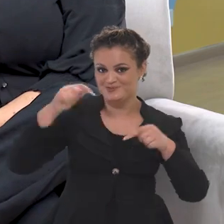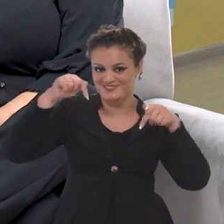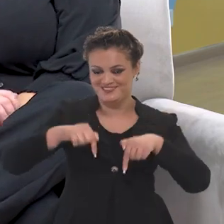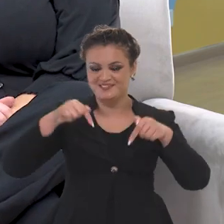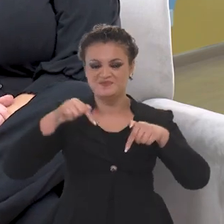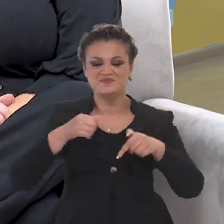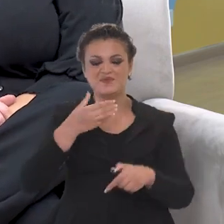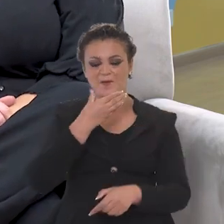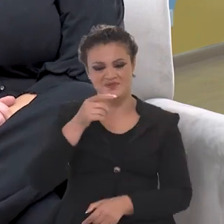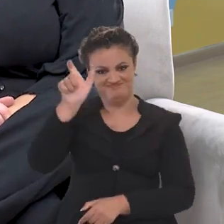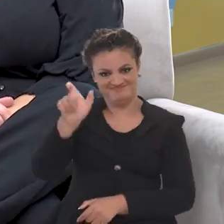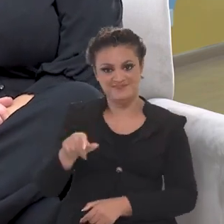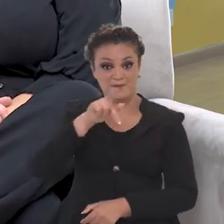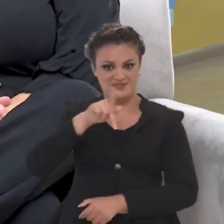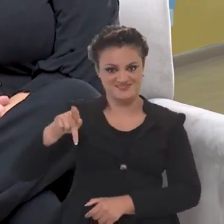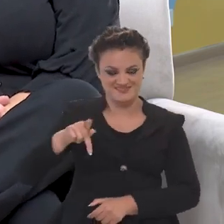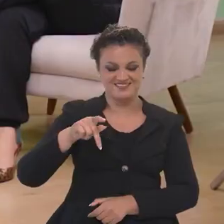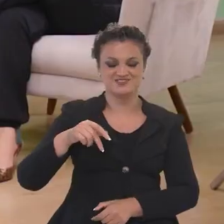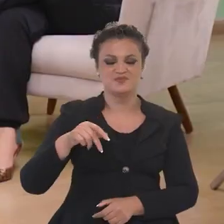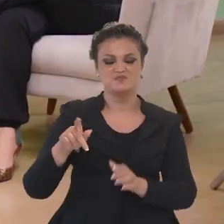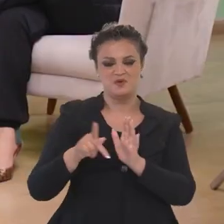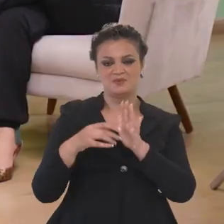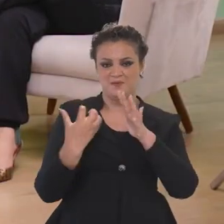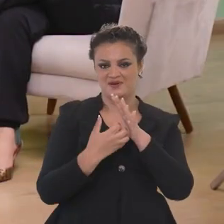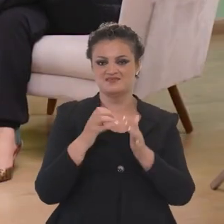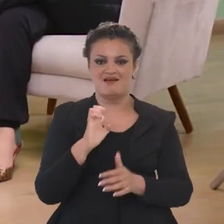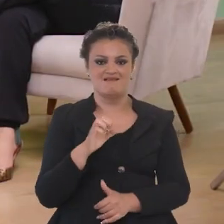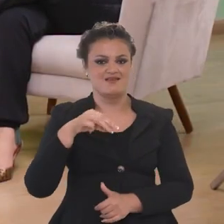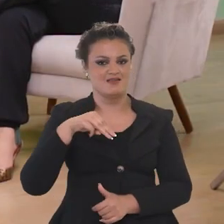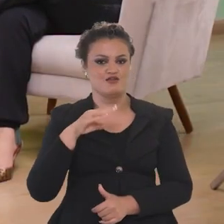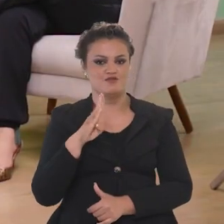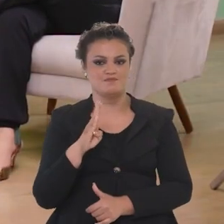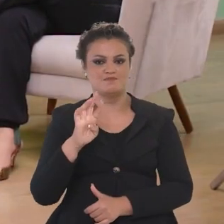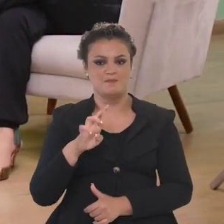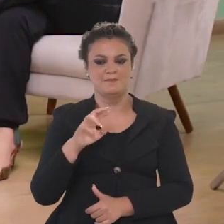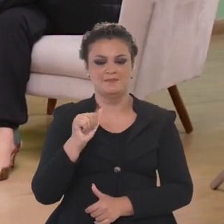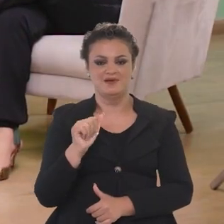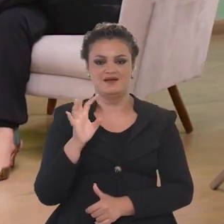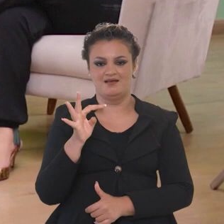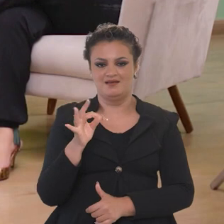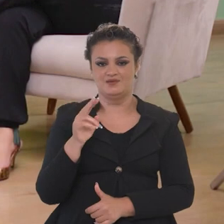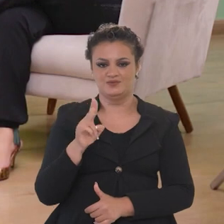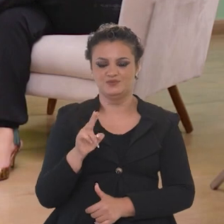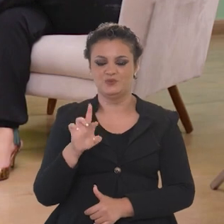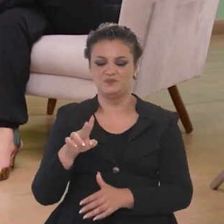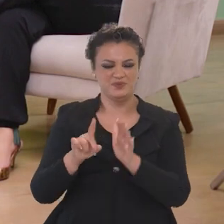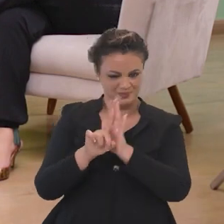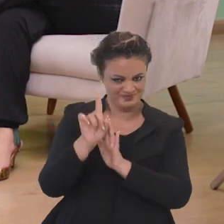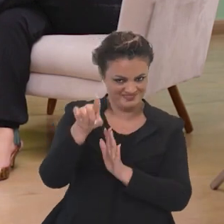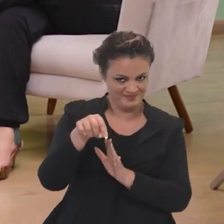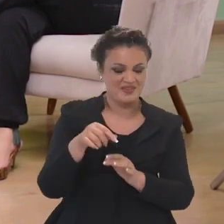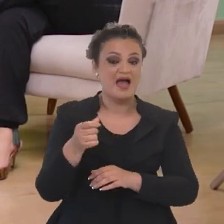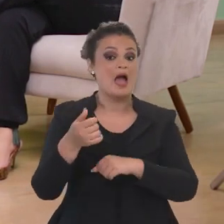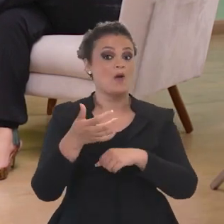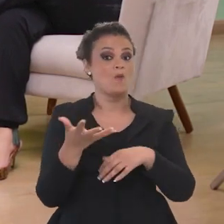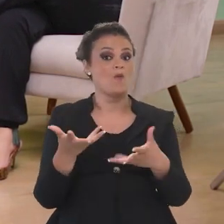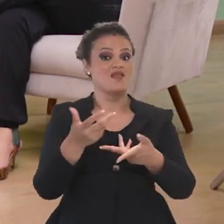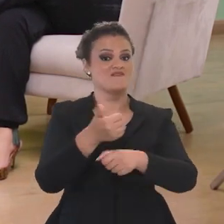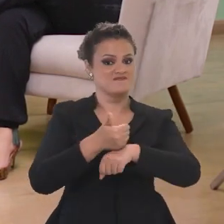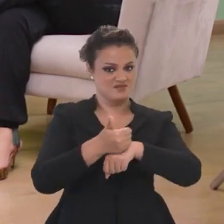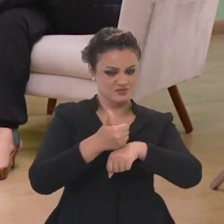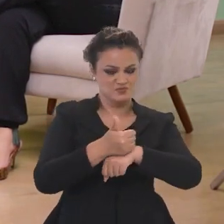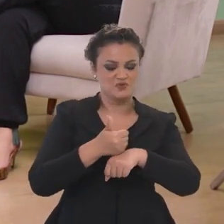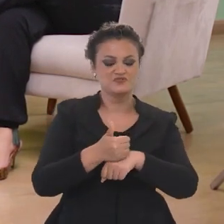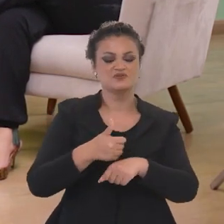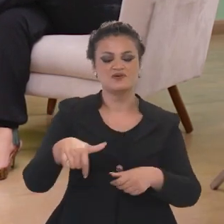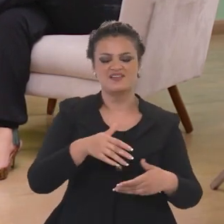Voltamos com o Brasil em Pauta. entrevistado é o presidente da Embaratur, Marcelo Freixo. Presidente, retomando a pergunta do primeiro bloco, a questão da qualificação da